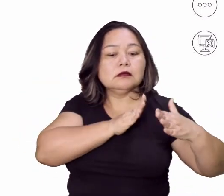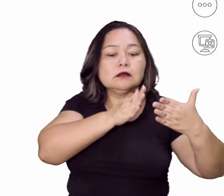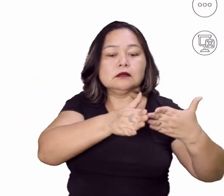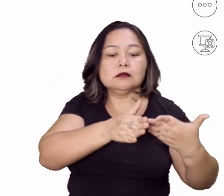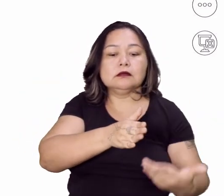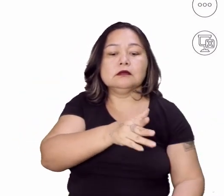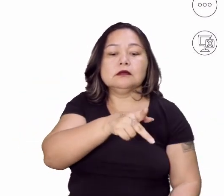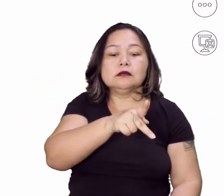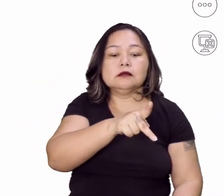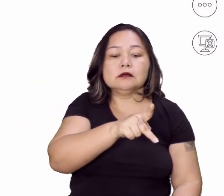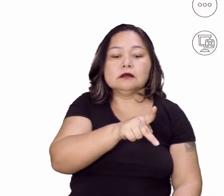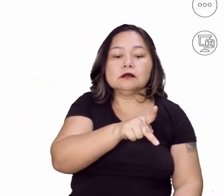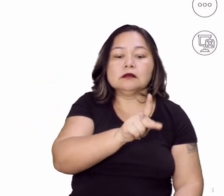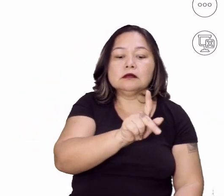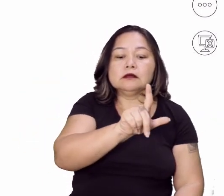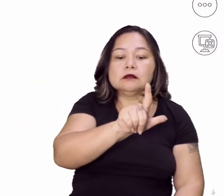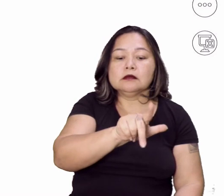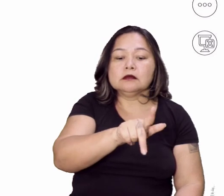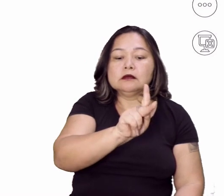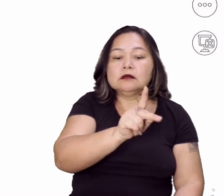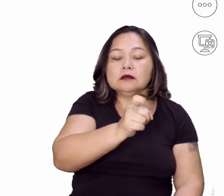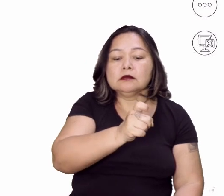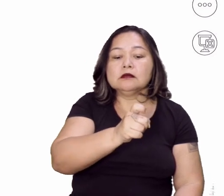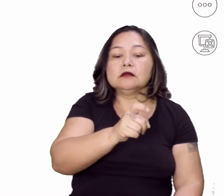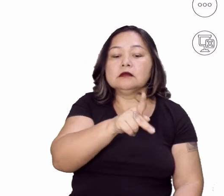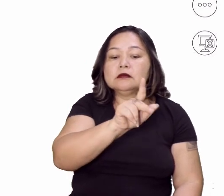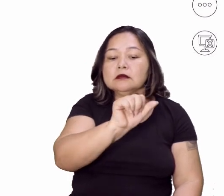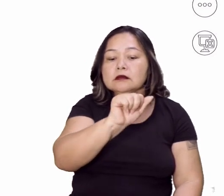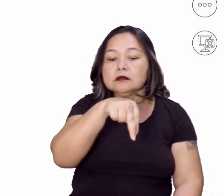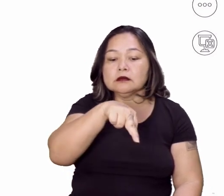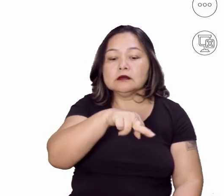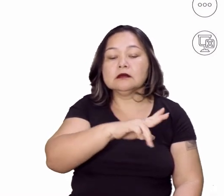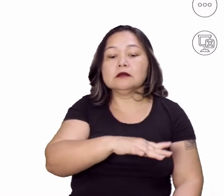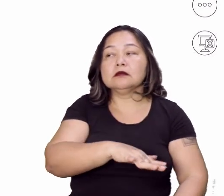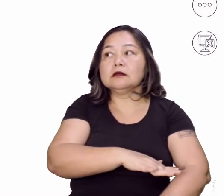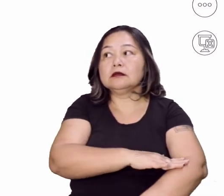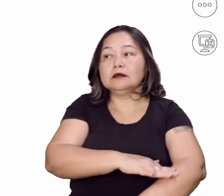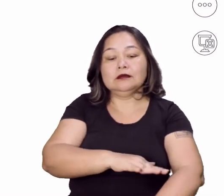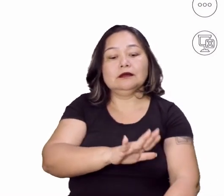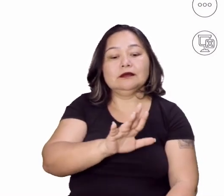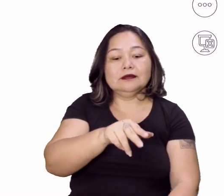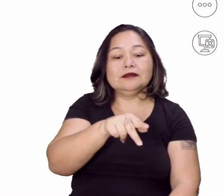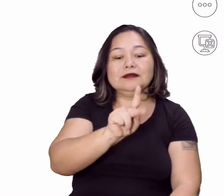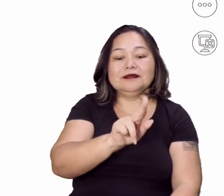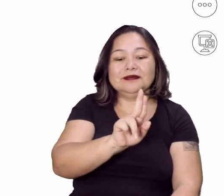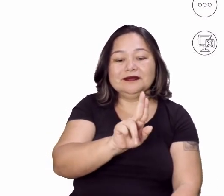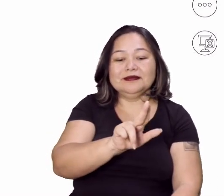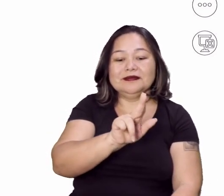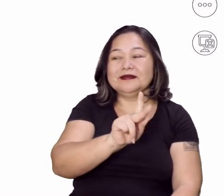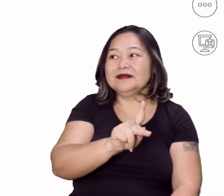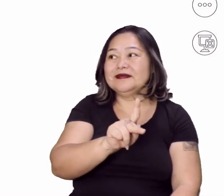exclusivamente contra a Cuncus Klan. Gente, que nome difícil de falar, né?